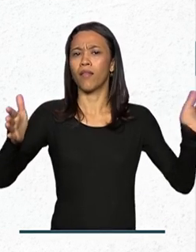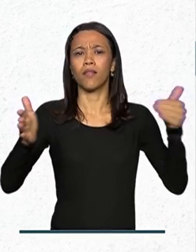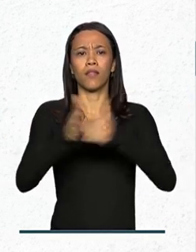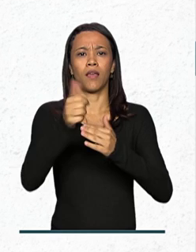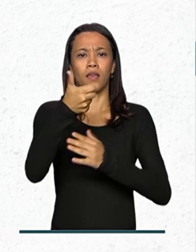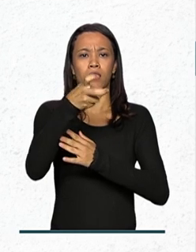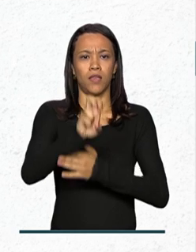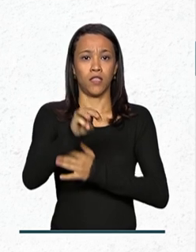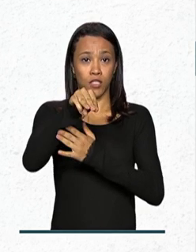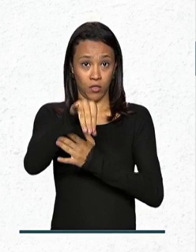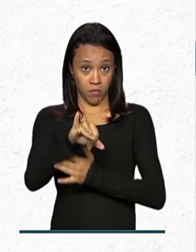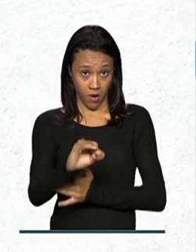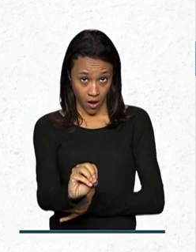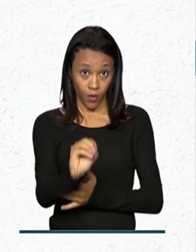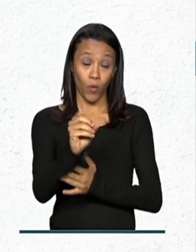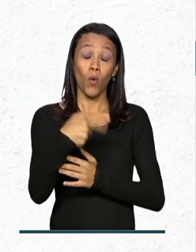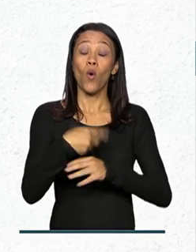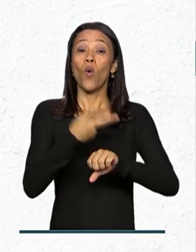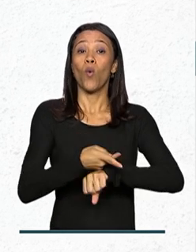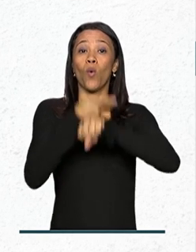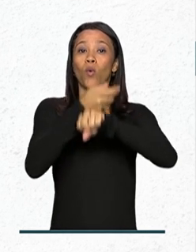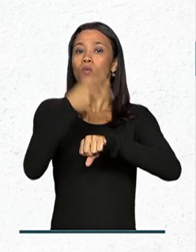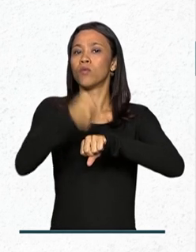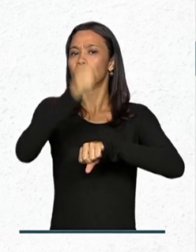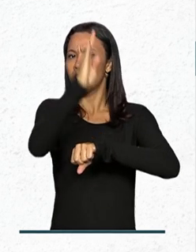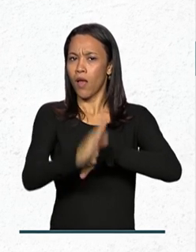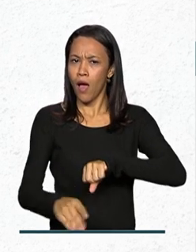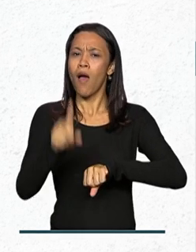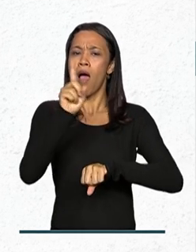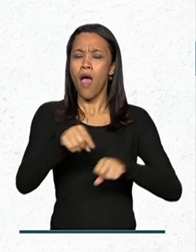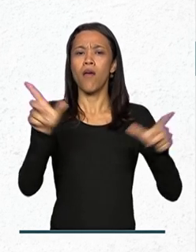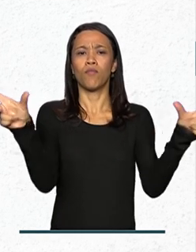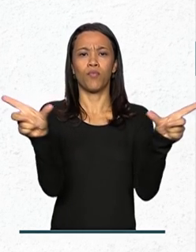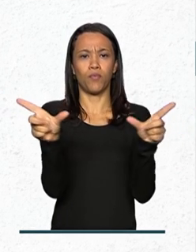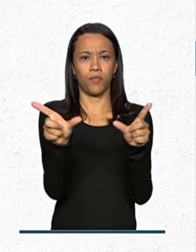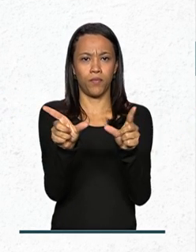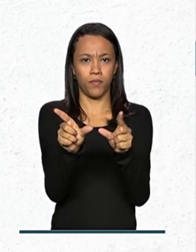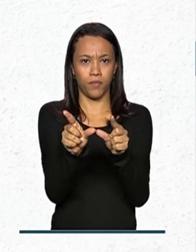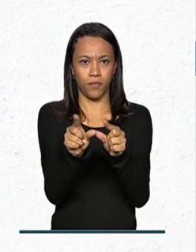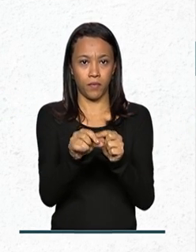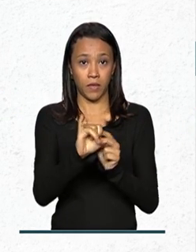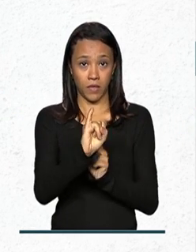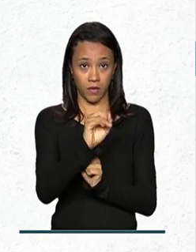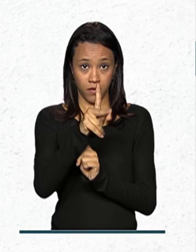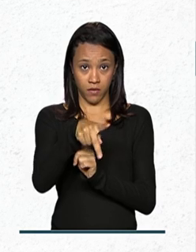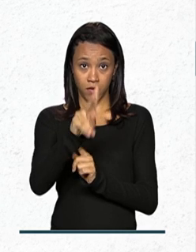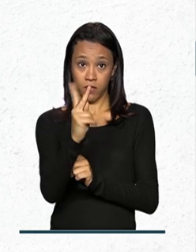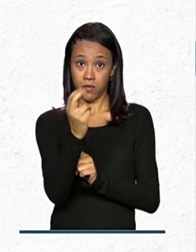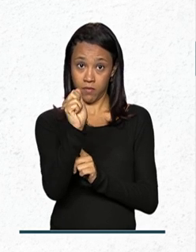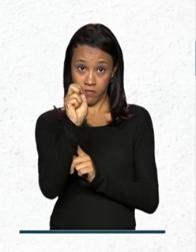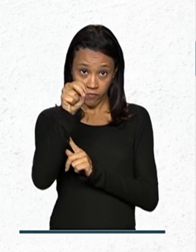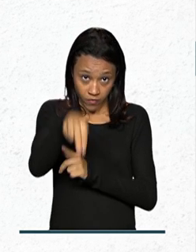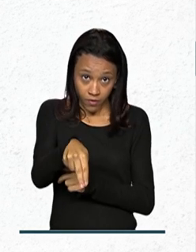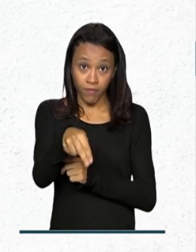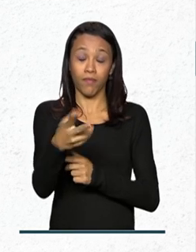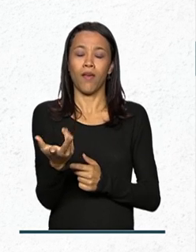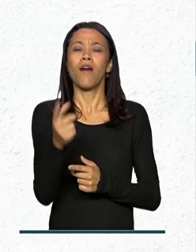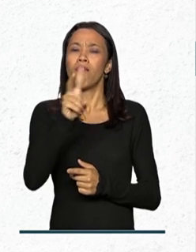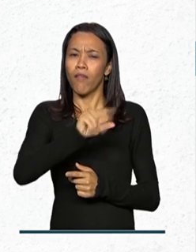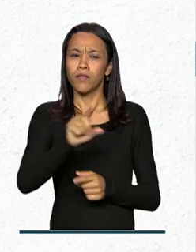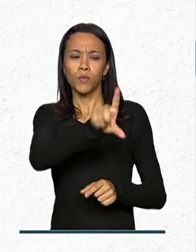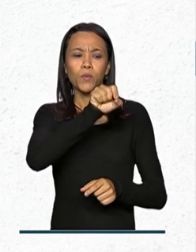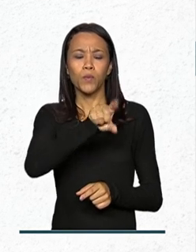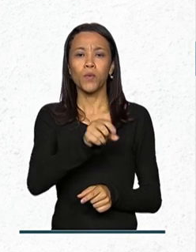maio. O concurso nacional é promovido pelo Instituto do Patrimônio Histórico e Artístico Nacional, IFAM. Serão